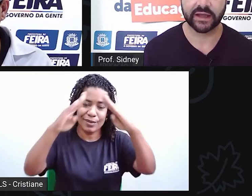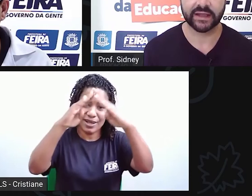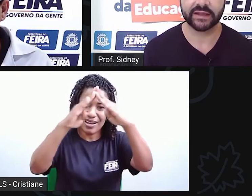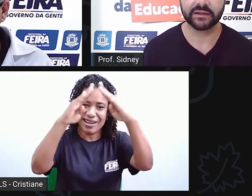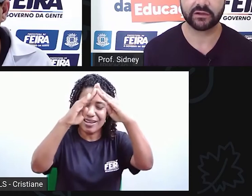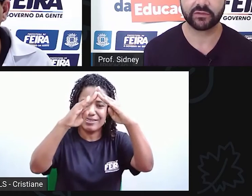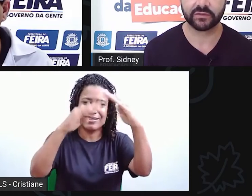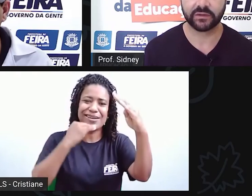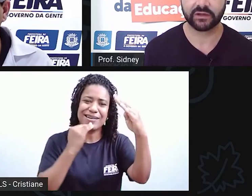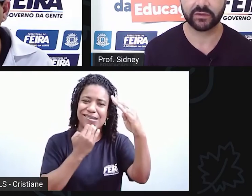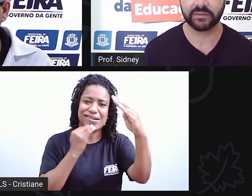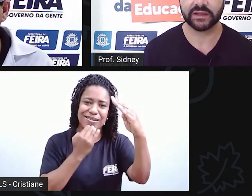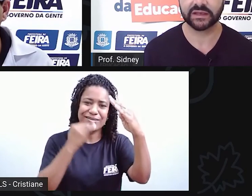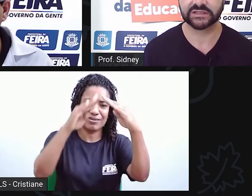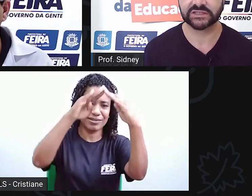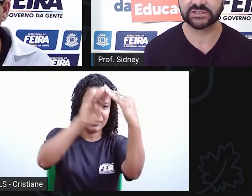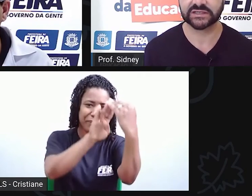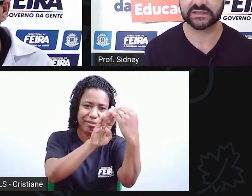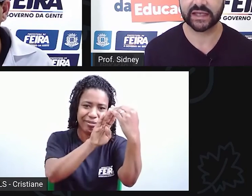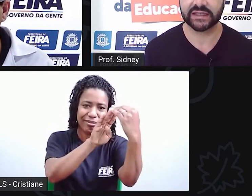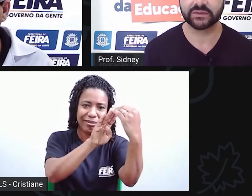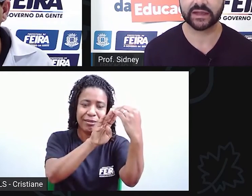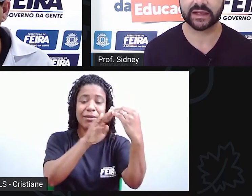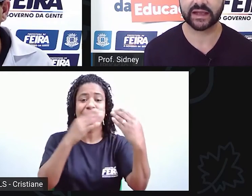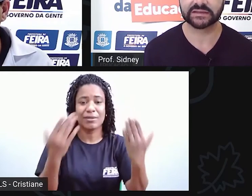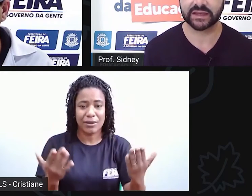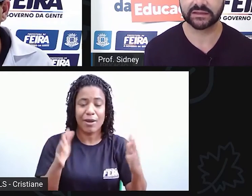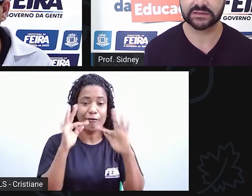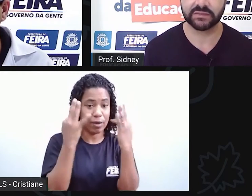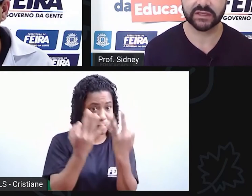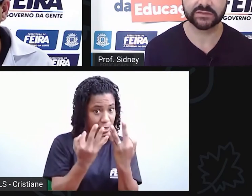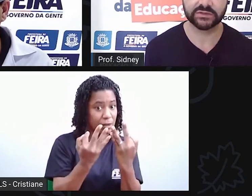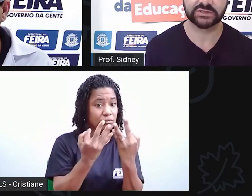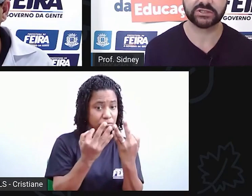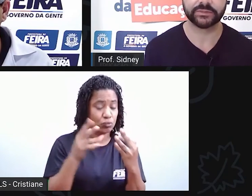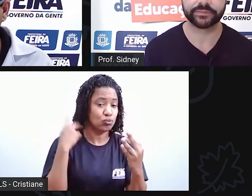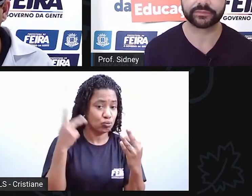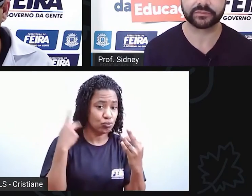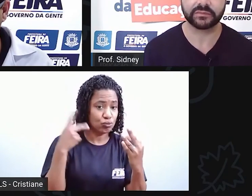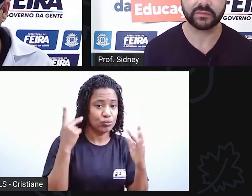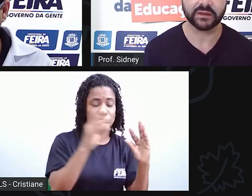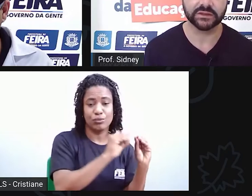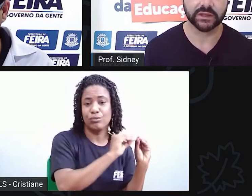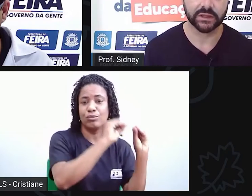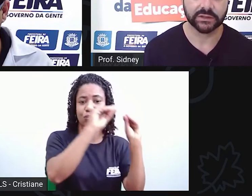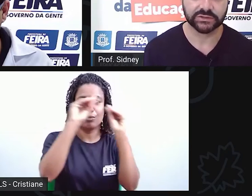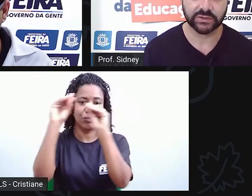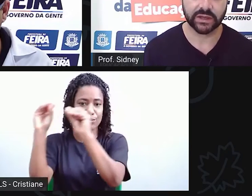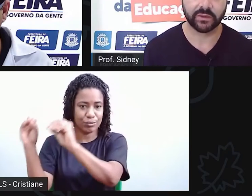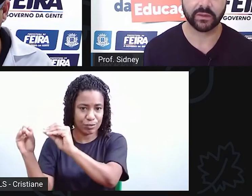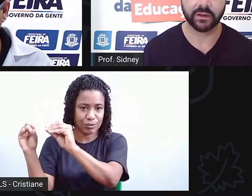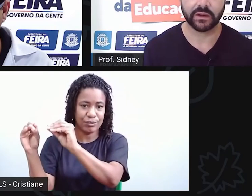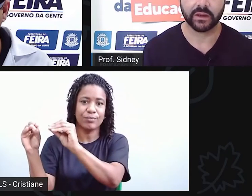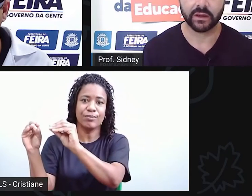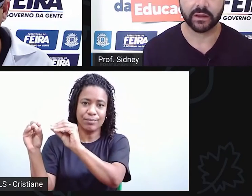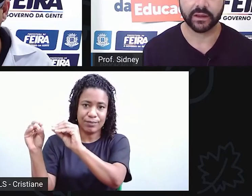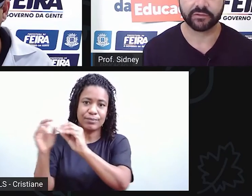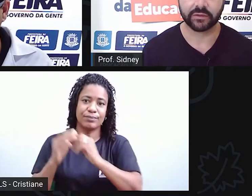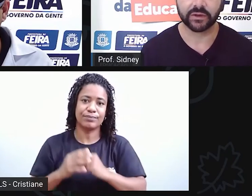deteriorada, a família já tinha saído da casa, antes mesmo de João